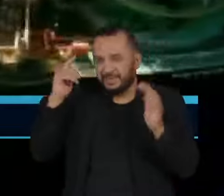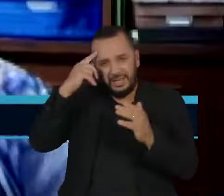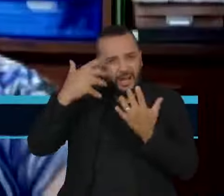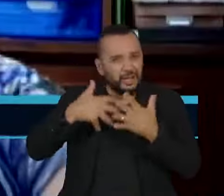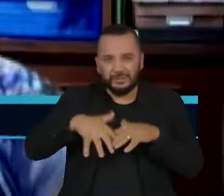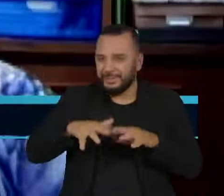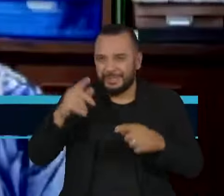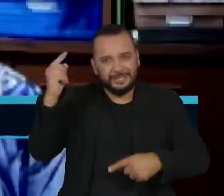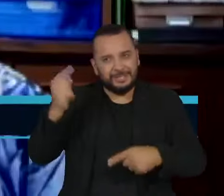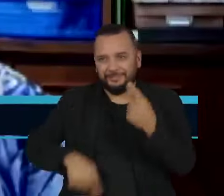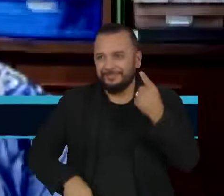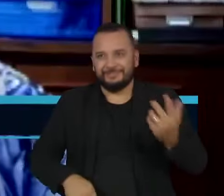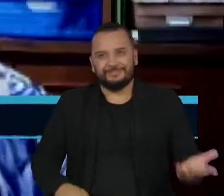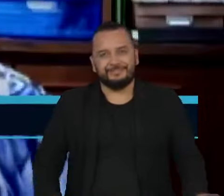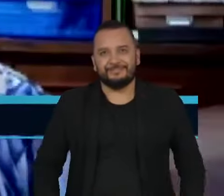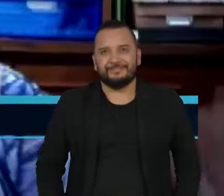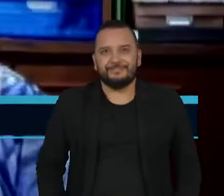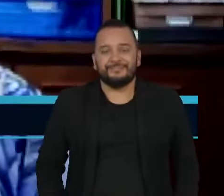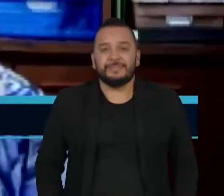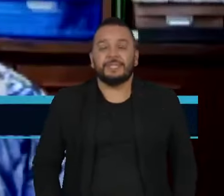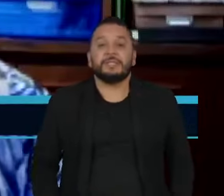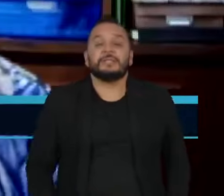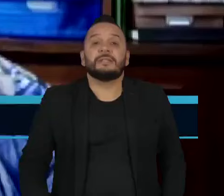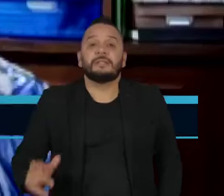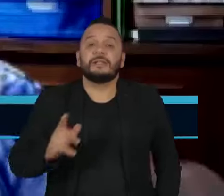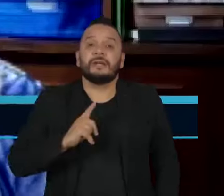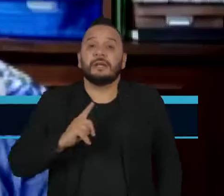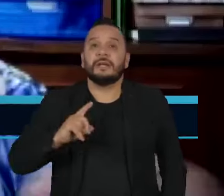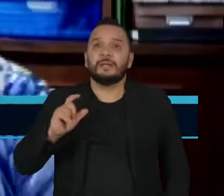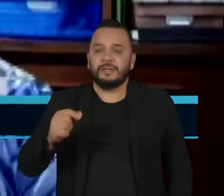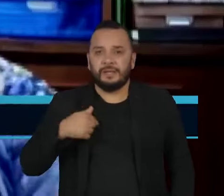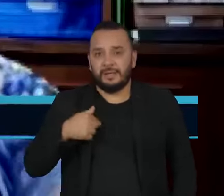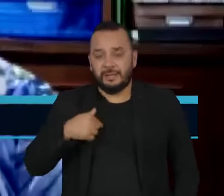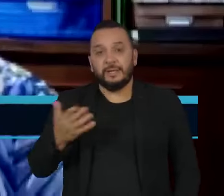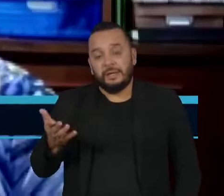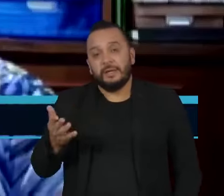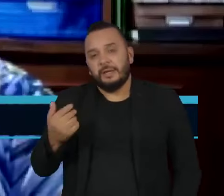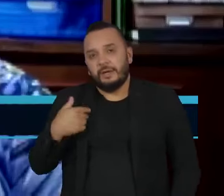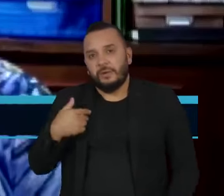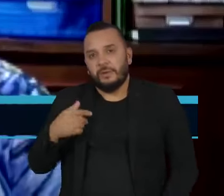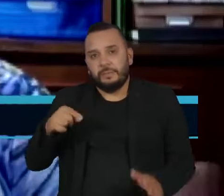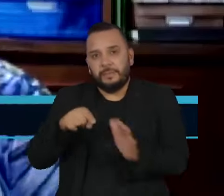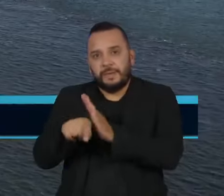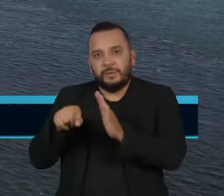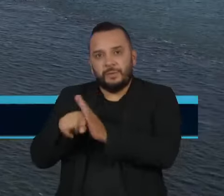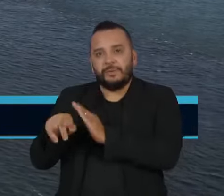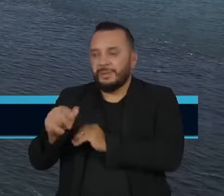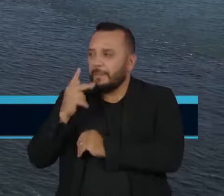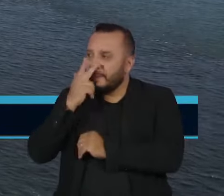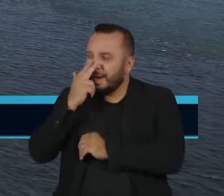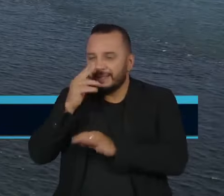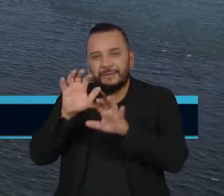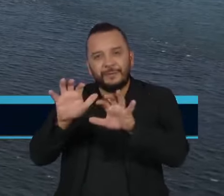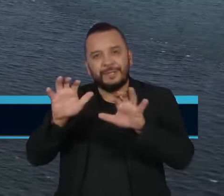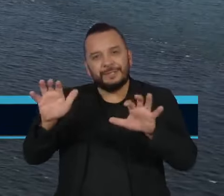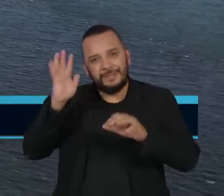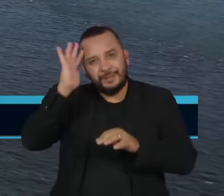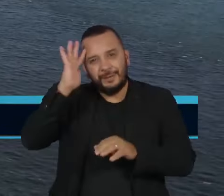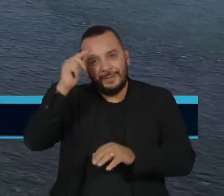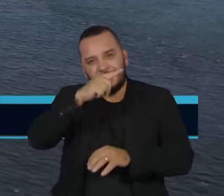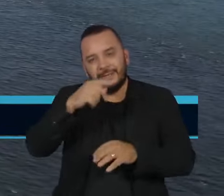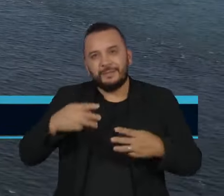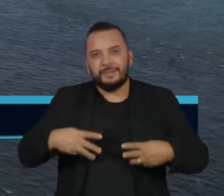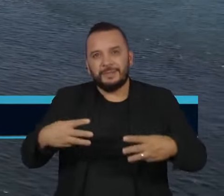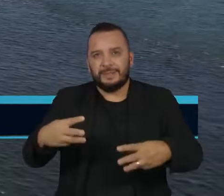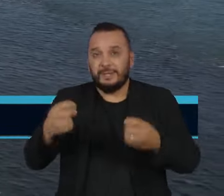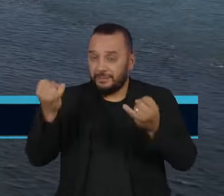lógica. O próprio questionário te direciona a confirmar a tese do Ministério, essa questão. O Ministério justifica que